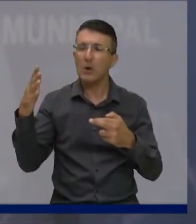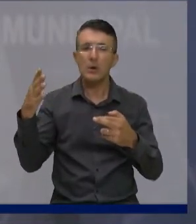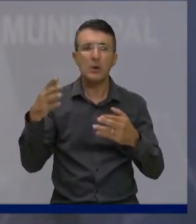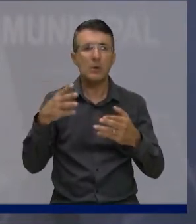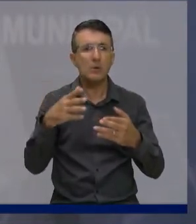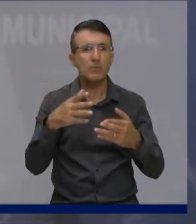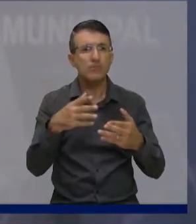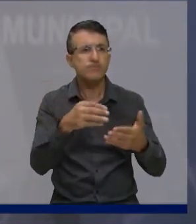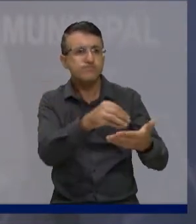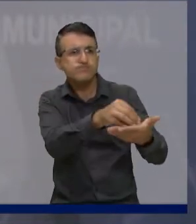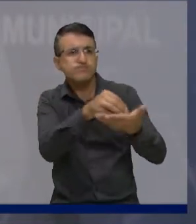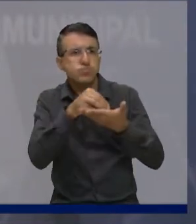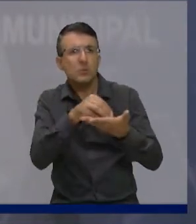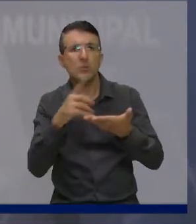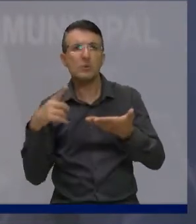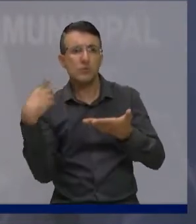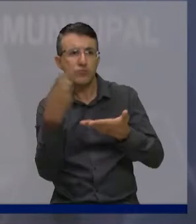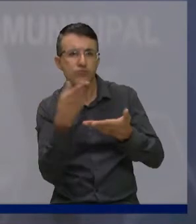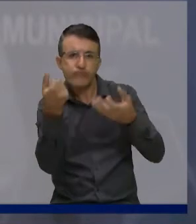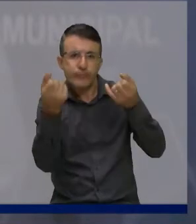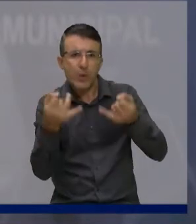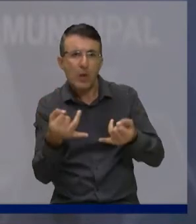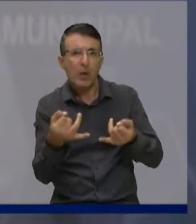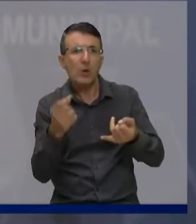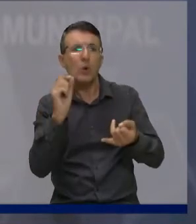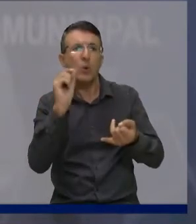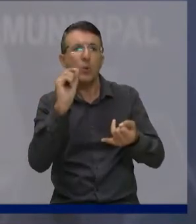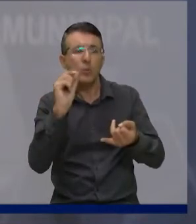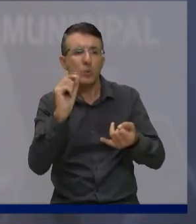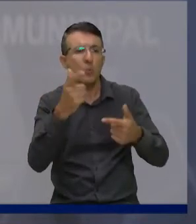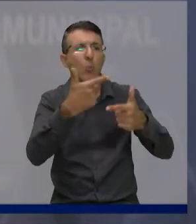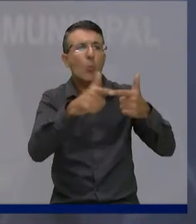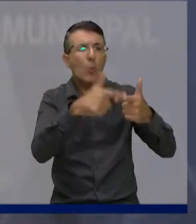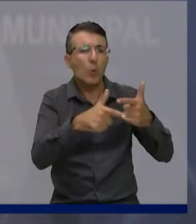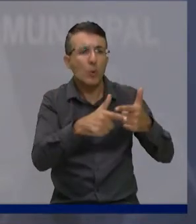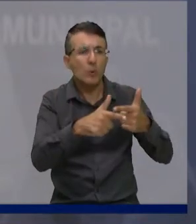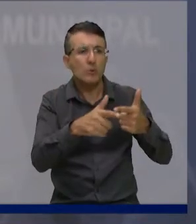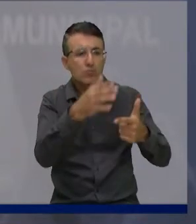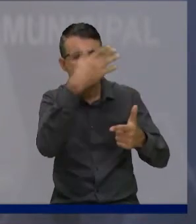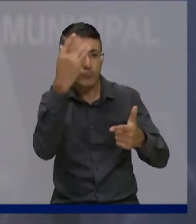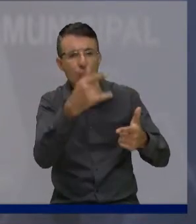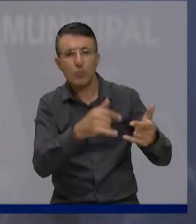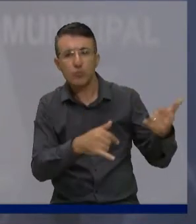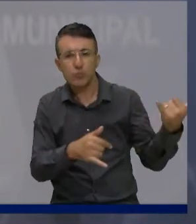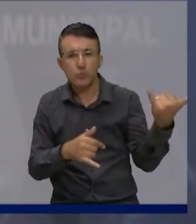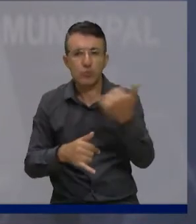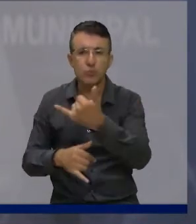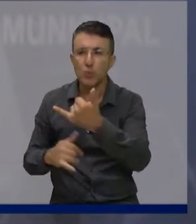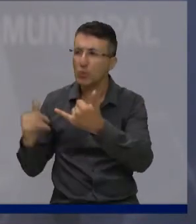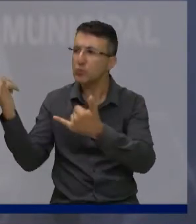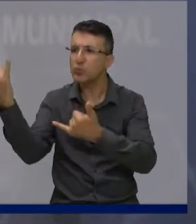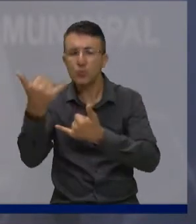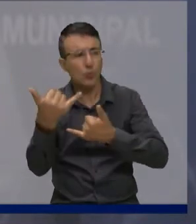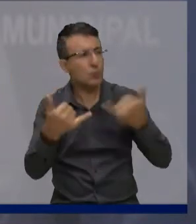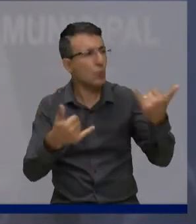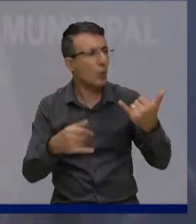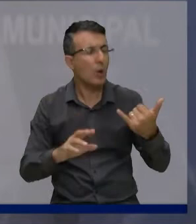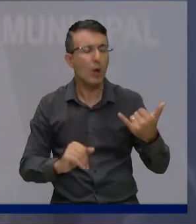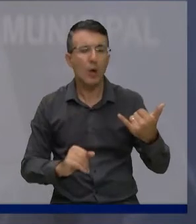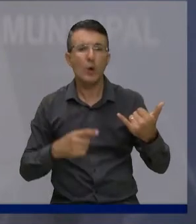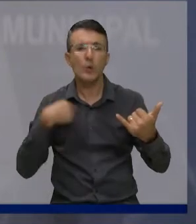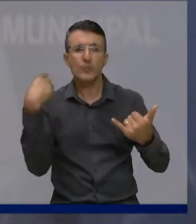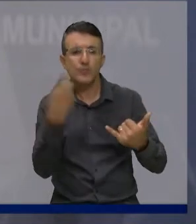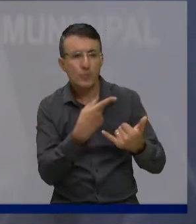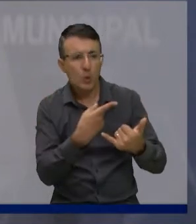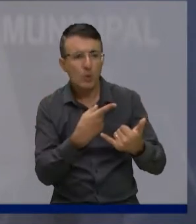vezes. Então, é importante que a gente tenha essa participação no sentido de a gente ver o melhoramento significativo